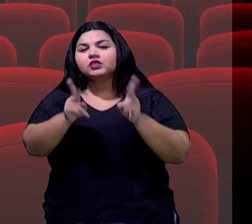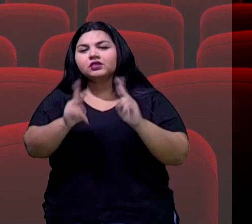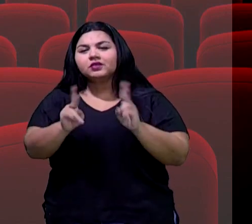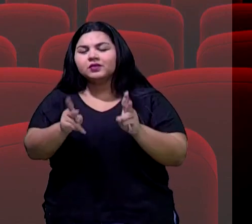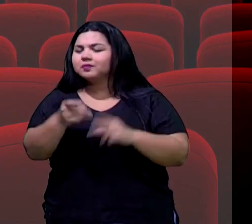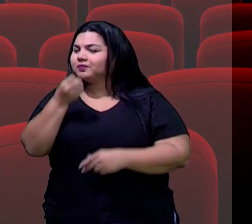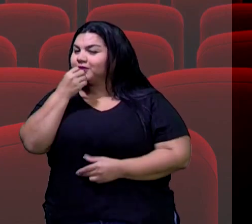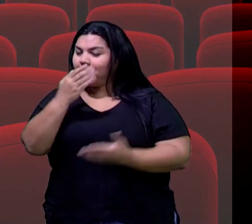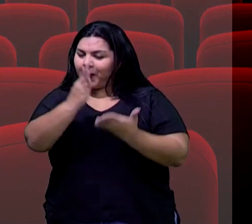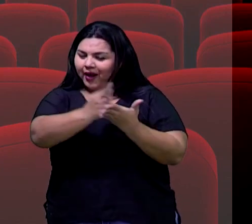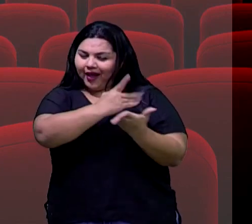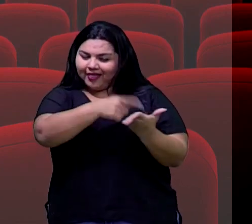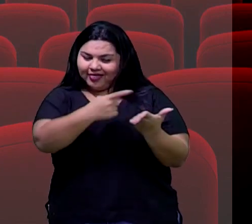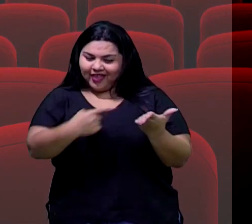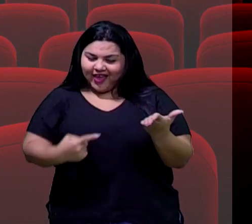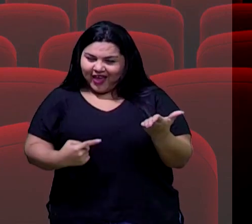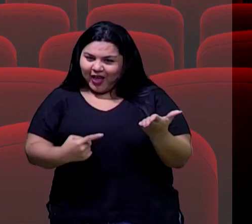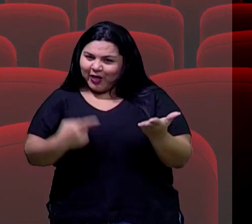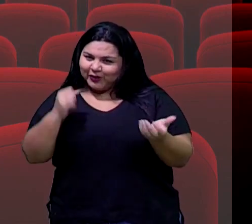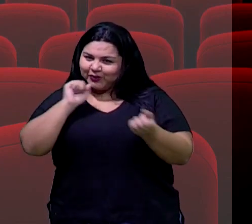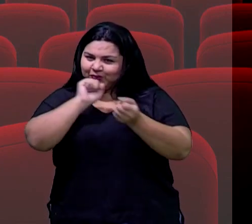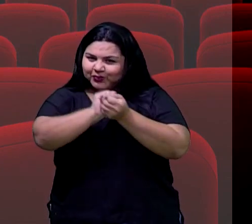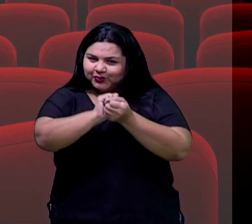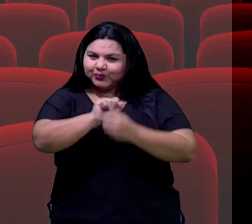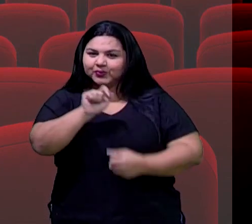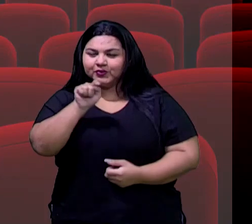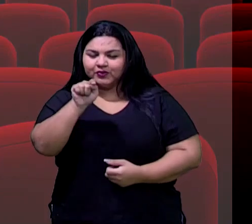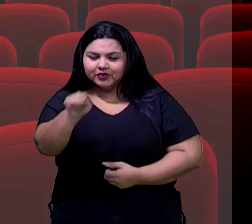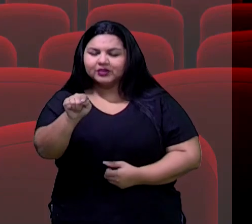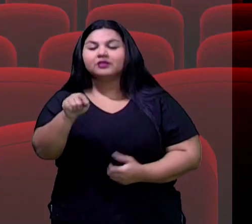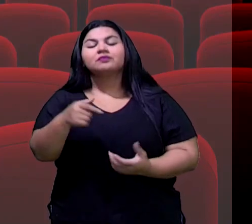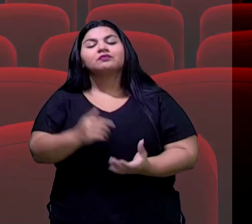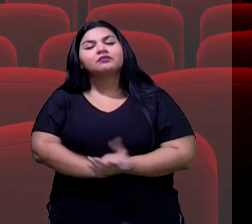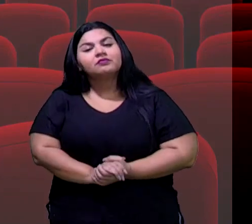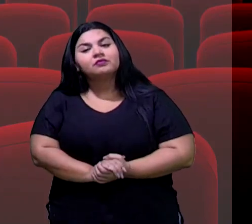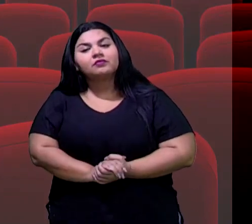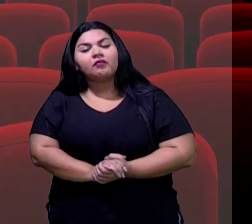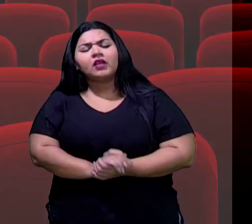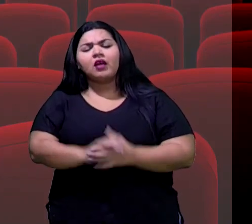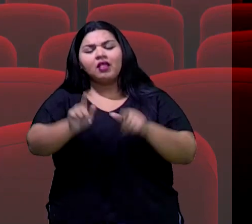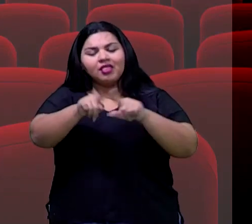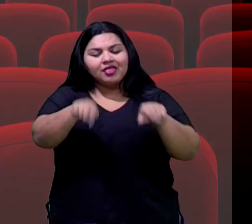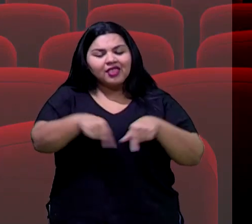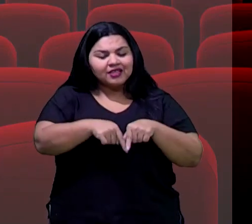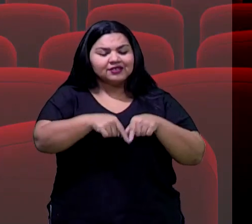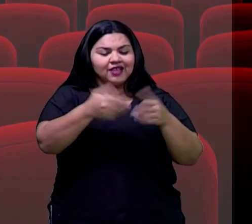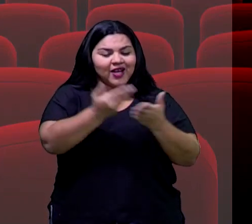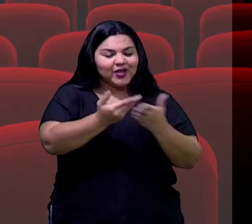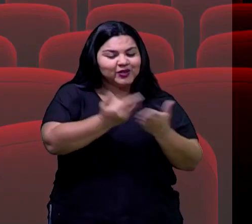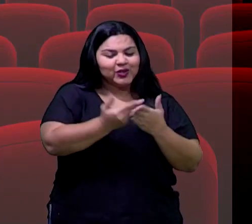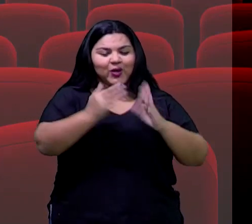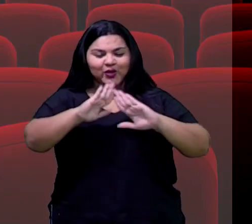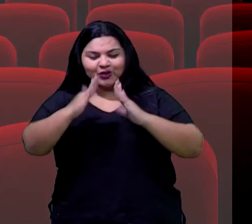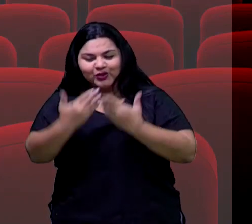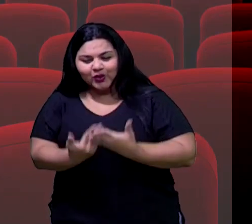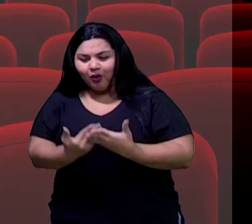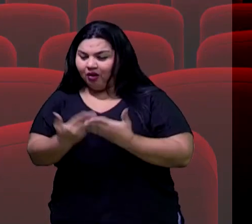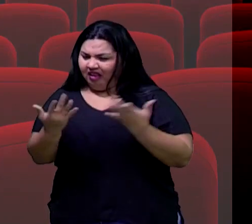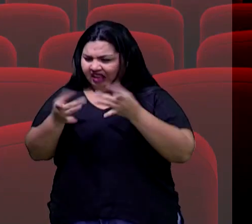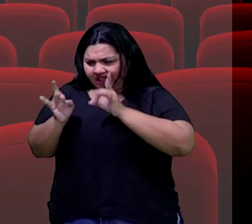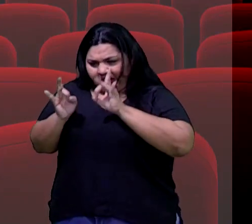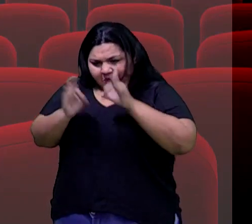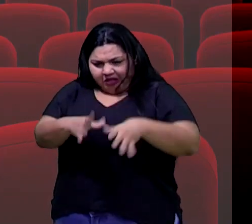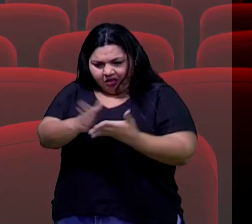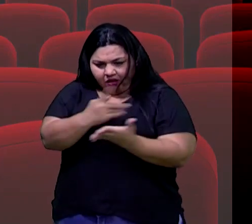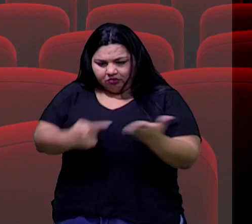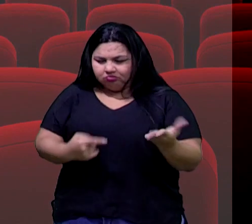seu e bom caderno, né? Que é companheiro de todos os dias nas nossas escolas, nas nossas salas de aula e não vamos abandoná-lo nesse momento